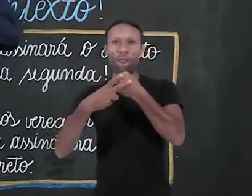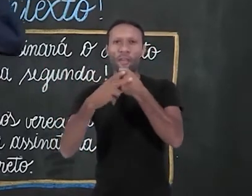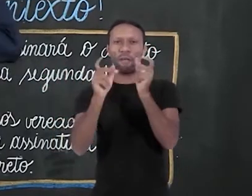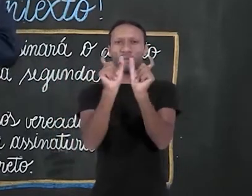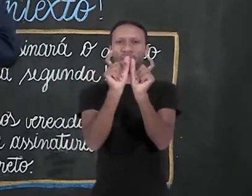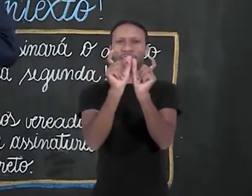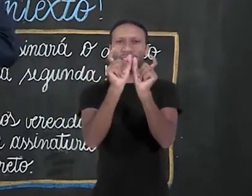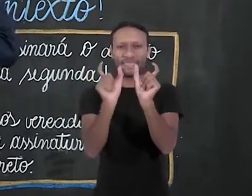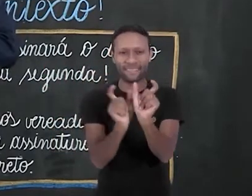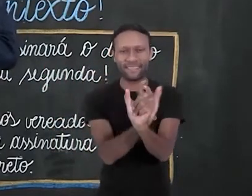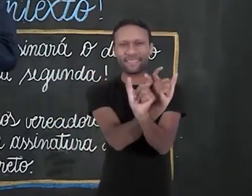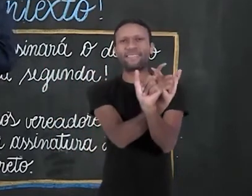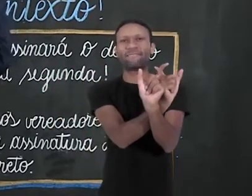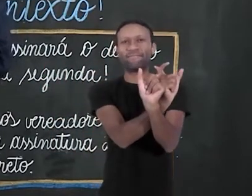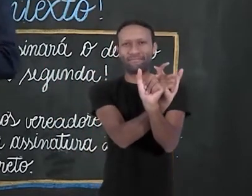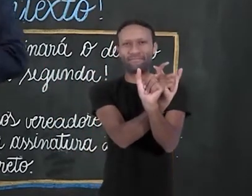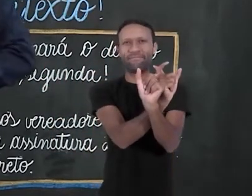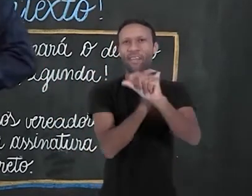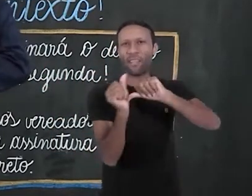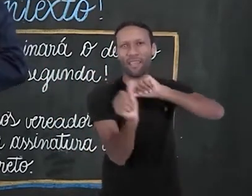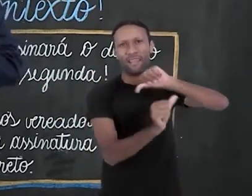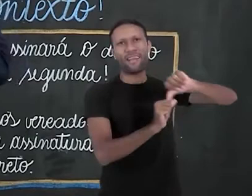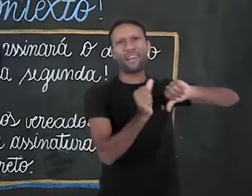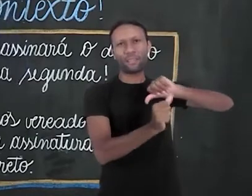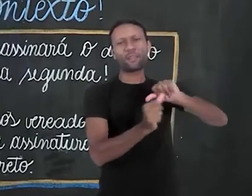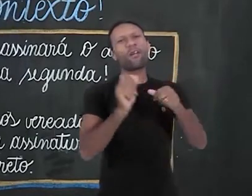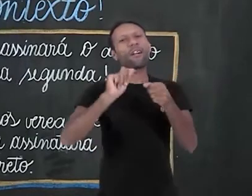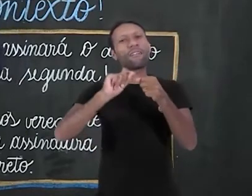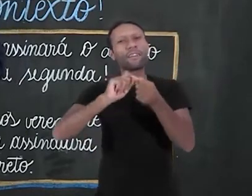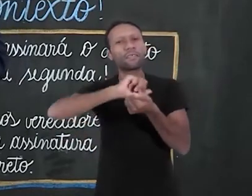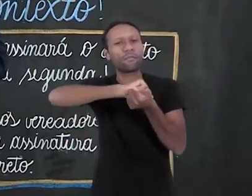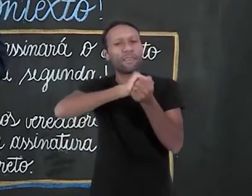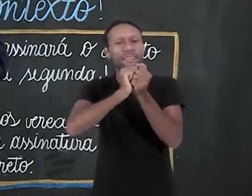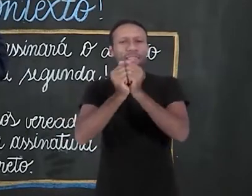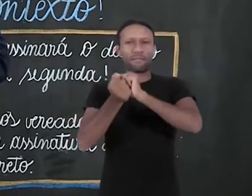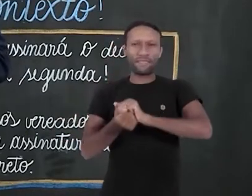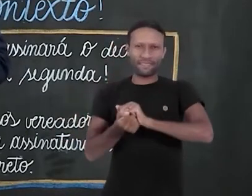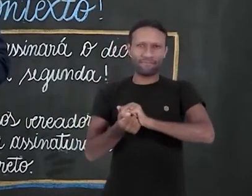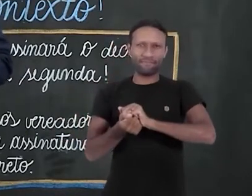Outra forma de identificar o sujeito oculto é com o pronome pessoal, no caso reto, eu.